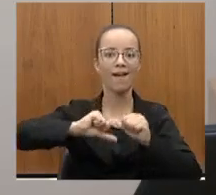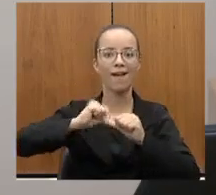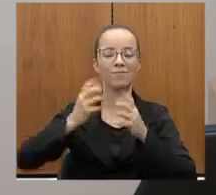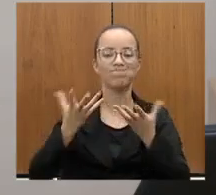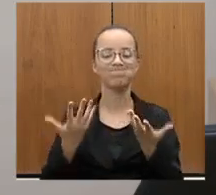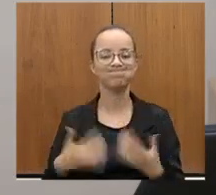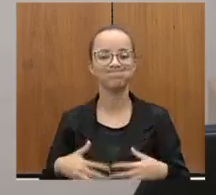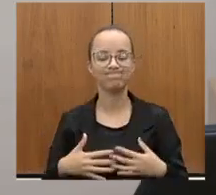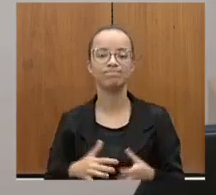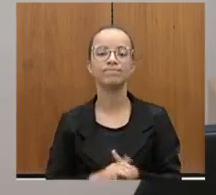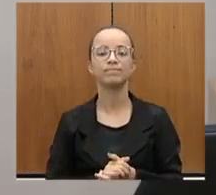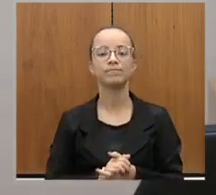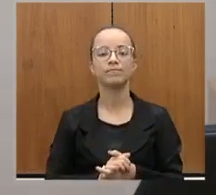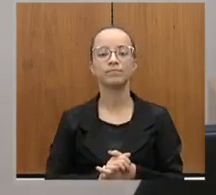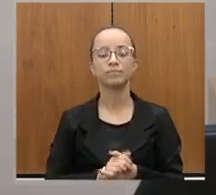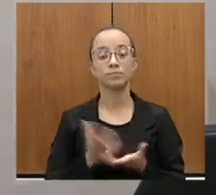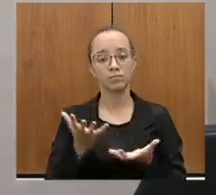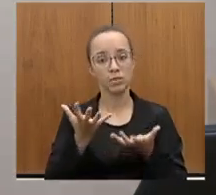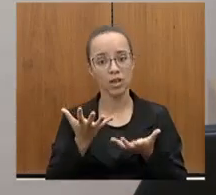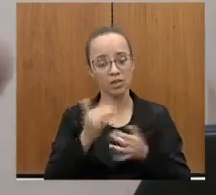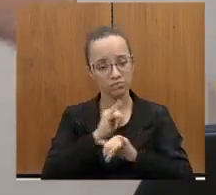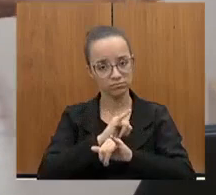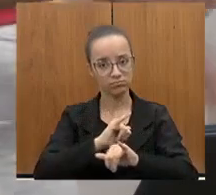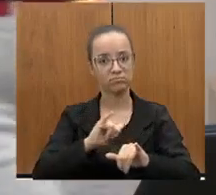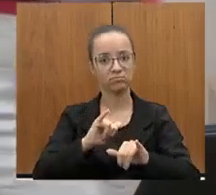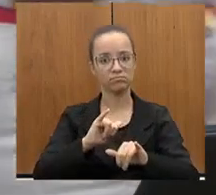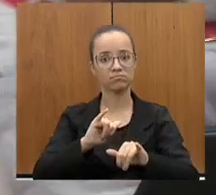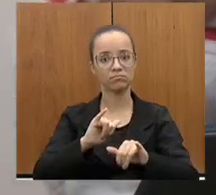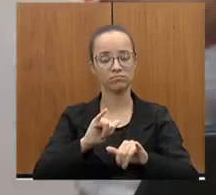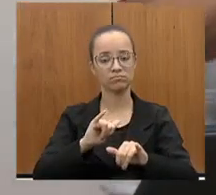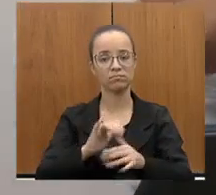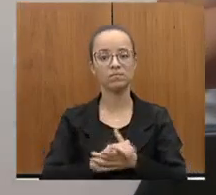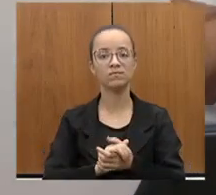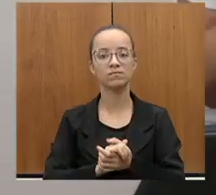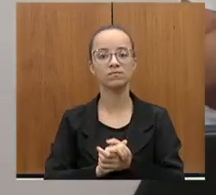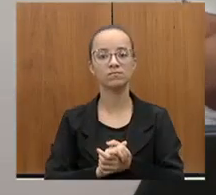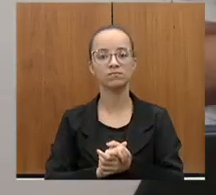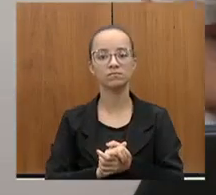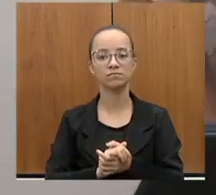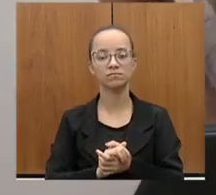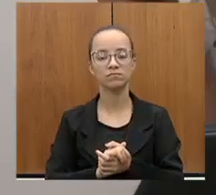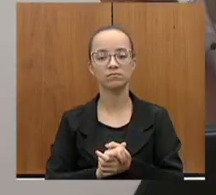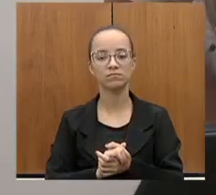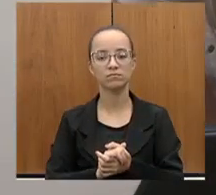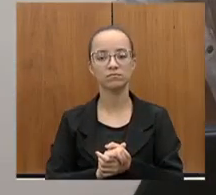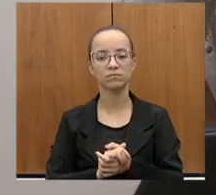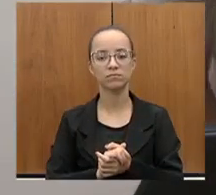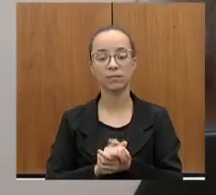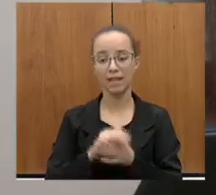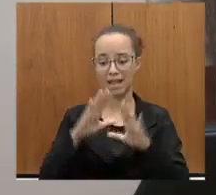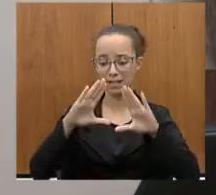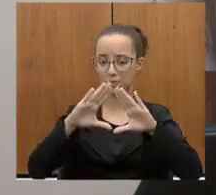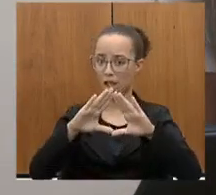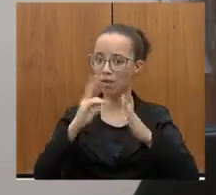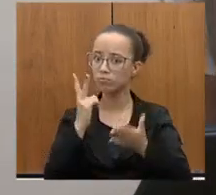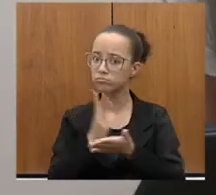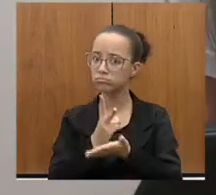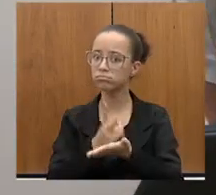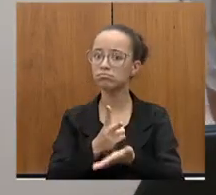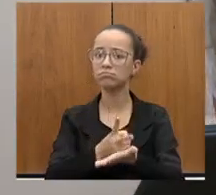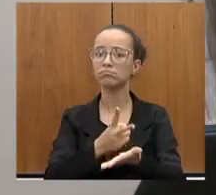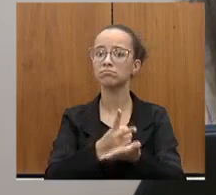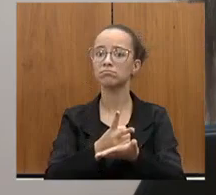Então, eu queria deixar registrada essa essa fala para que a Assembleia continue